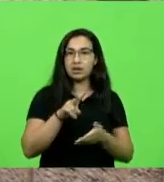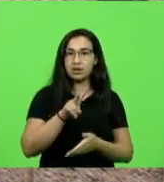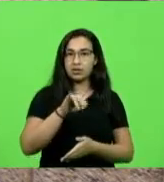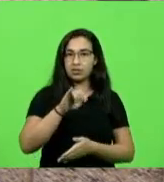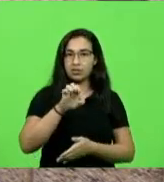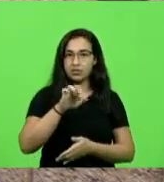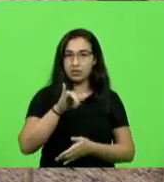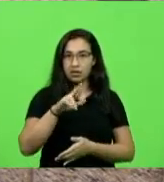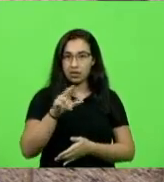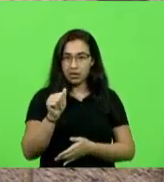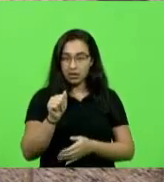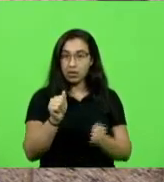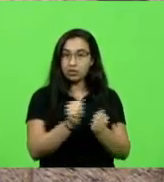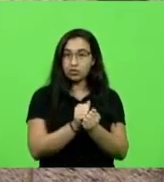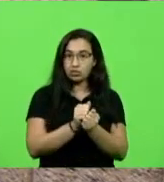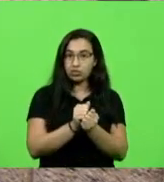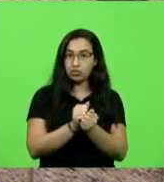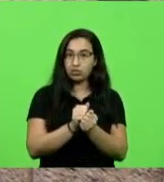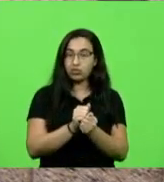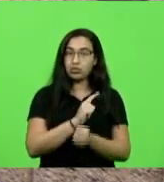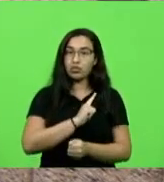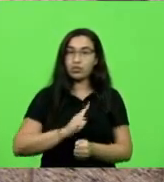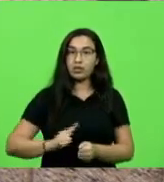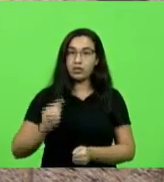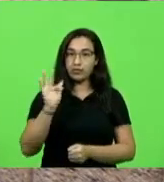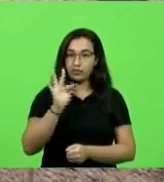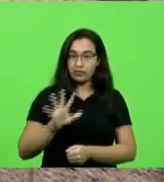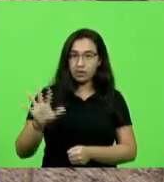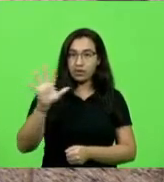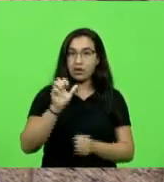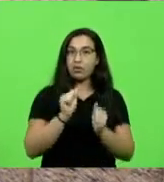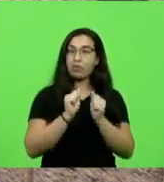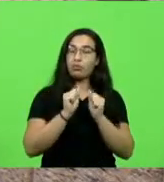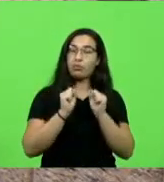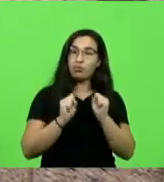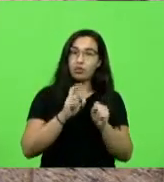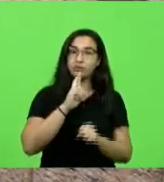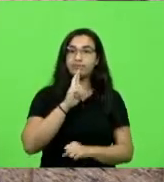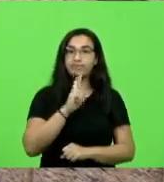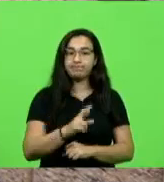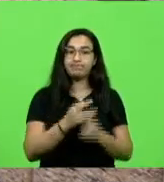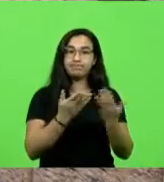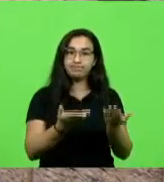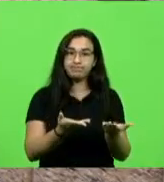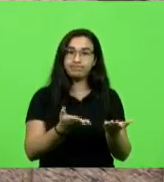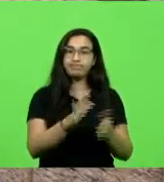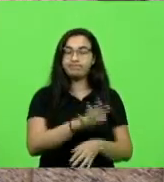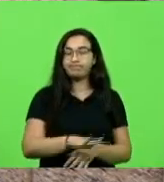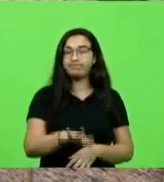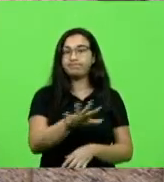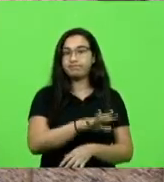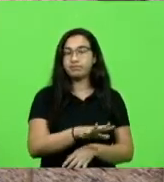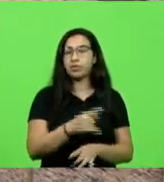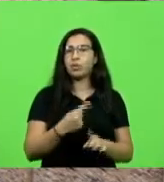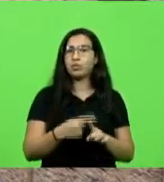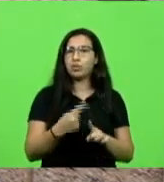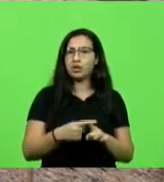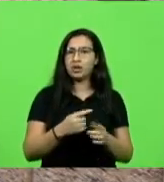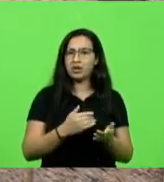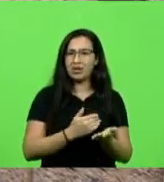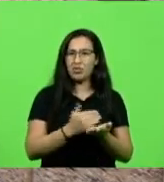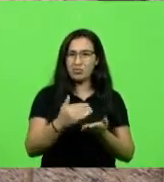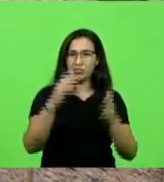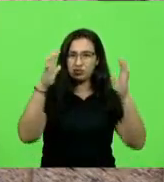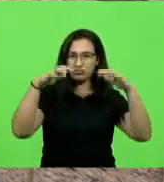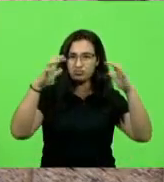ao governo federal, possamos trazer uma resolução para a comunidade, pois desde que houve as chuvas intensas no local,